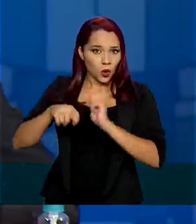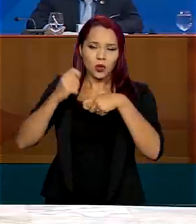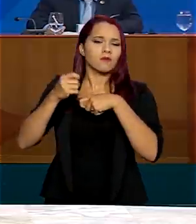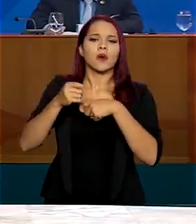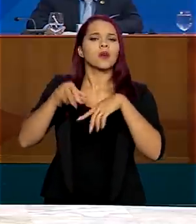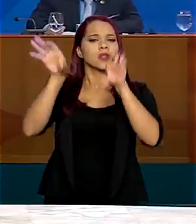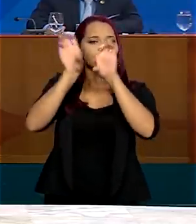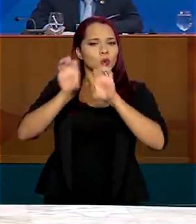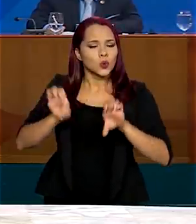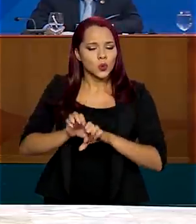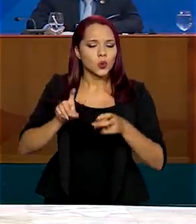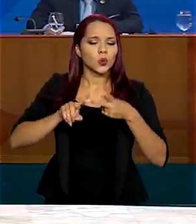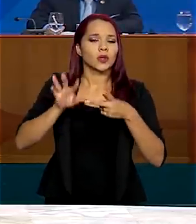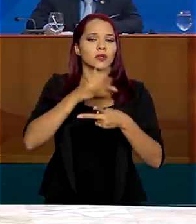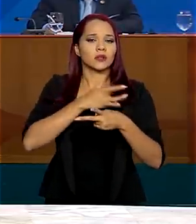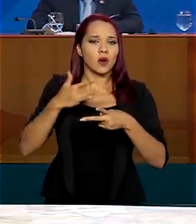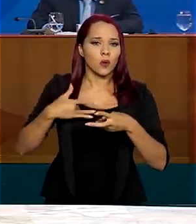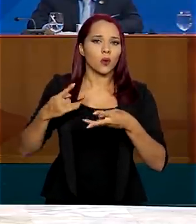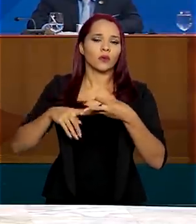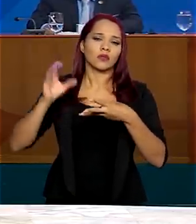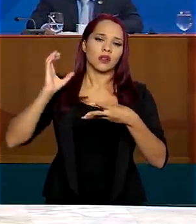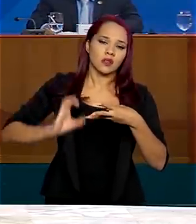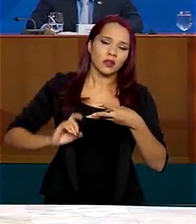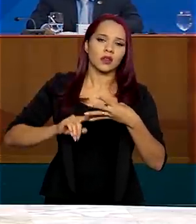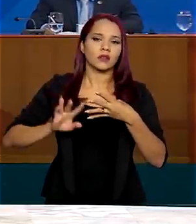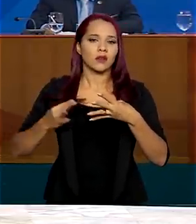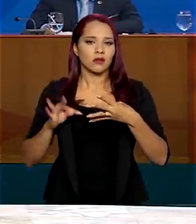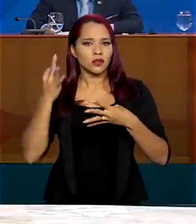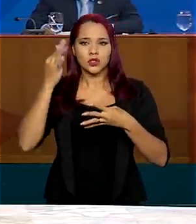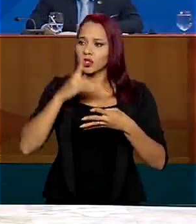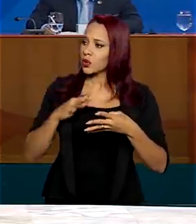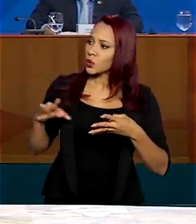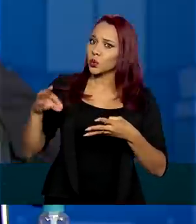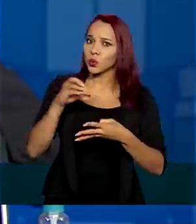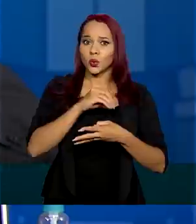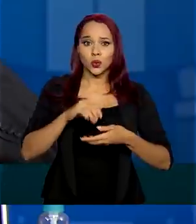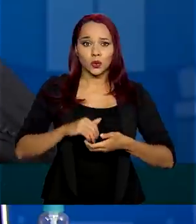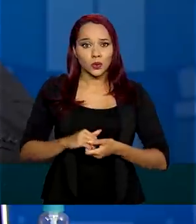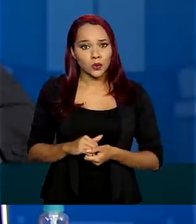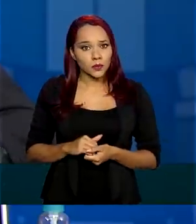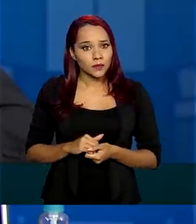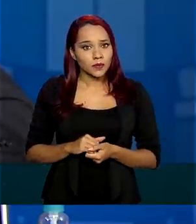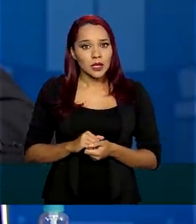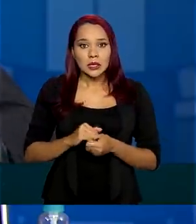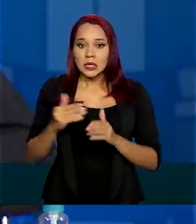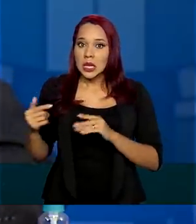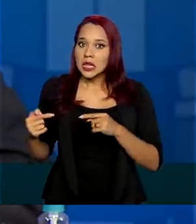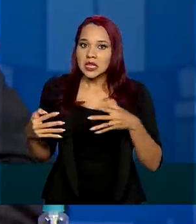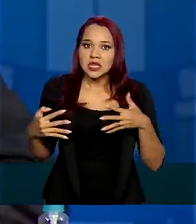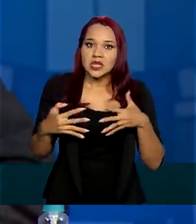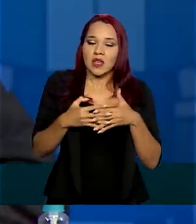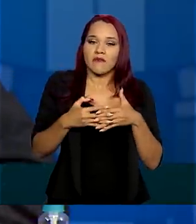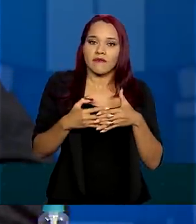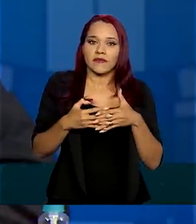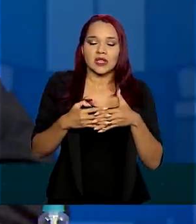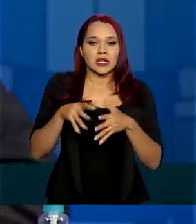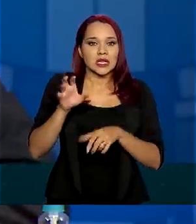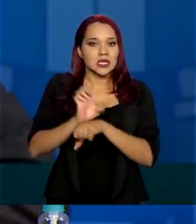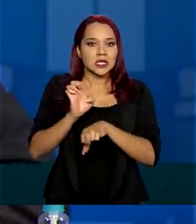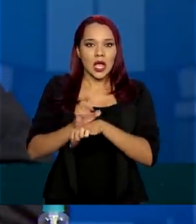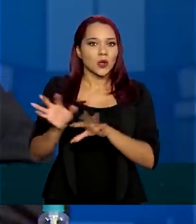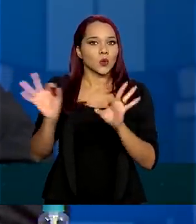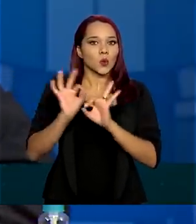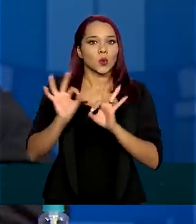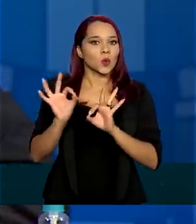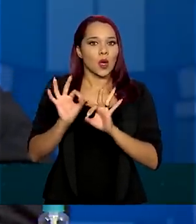infraestrutura, saúde, cidadania, tecnologia, tudo isso, sem interferir nos estados. Os estados